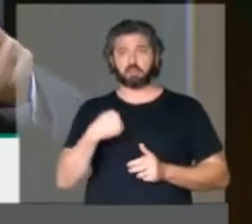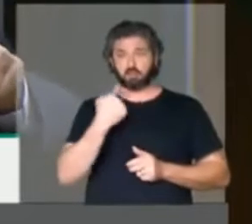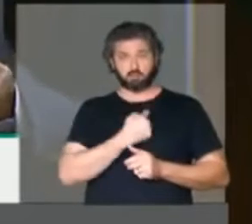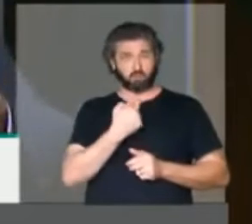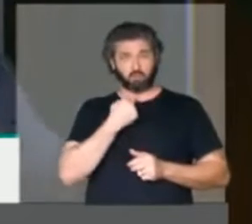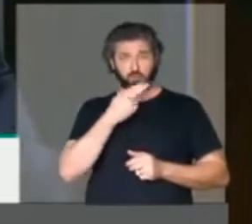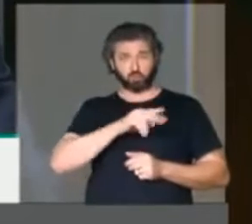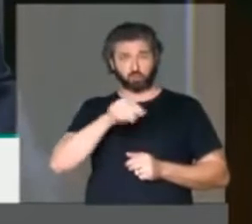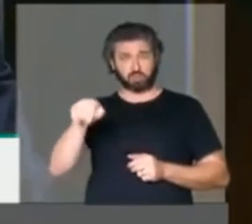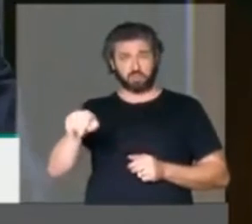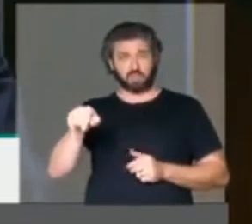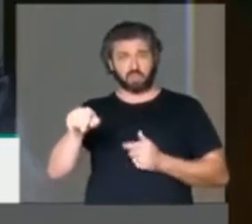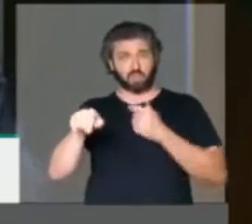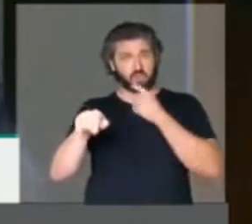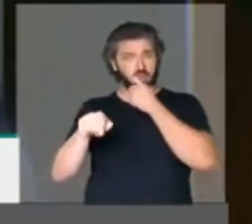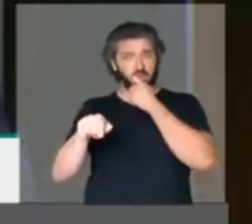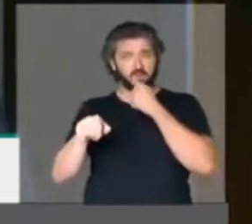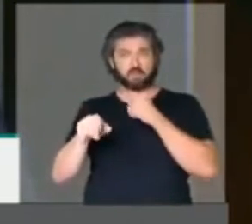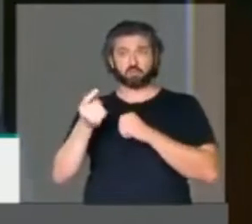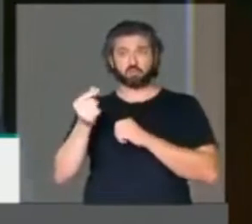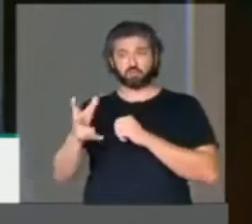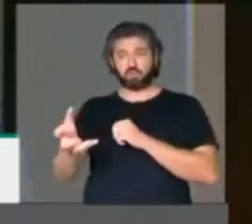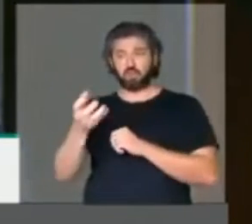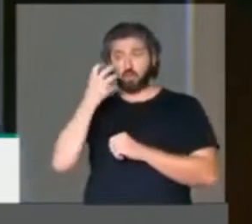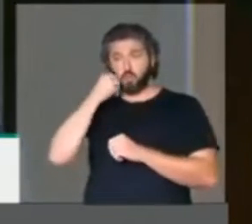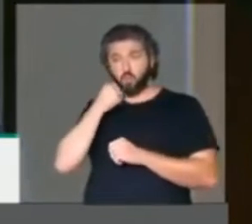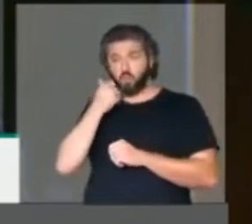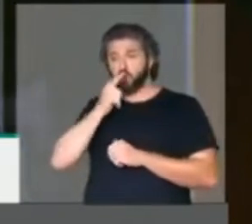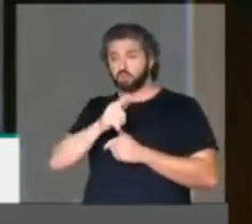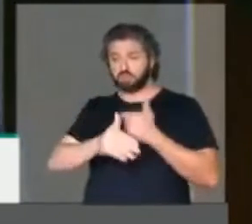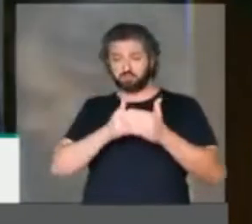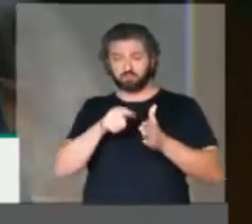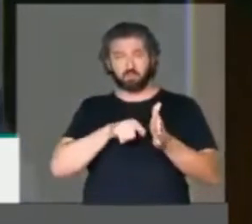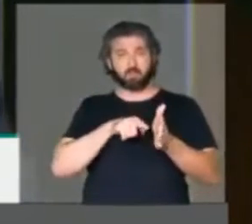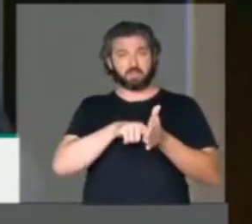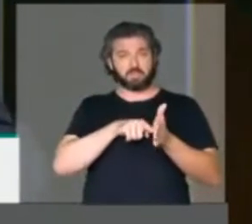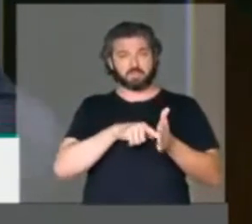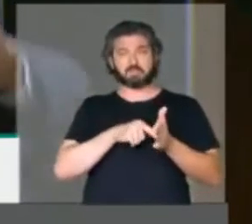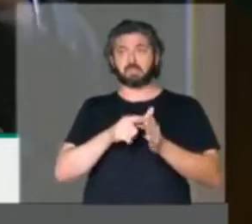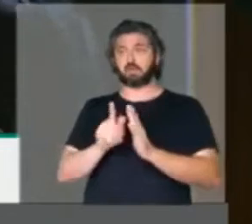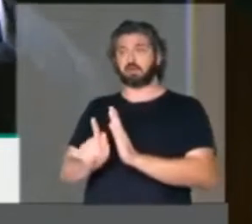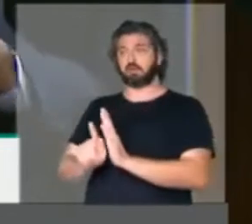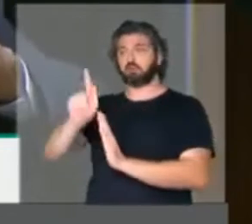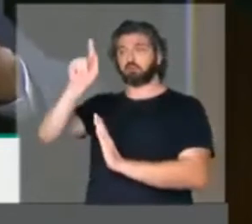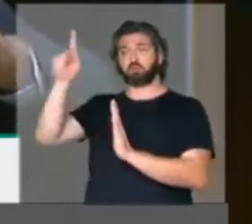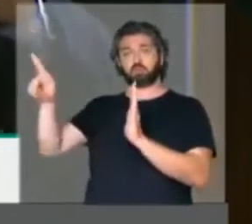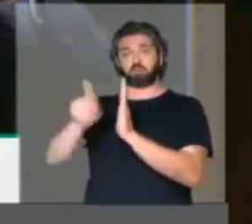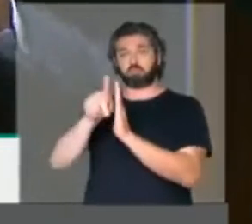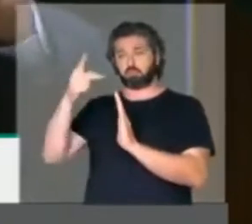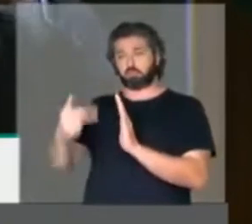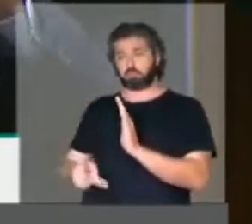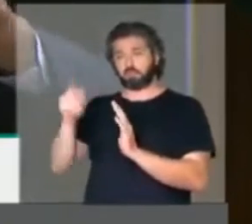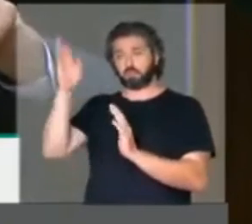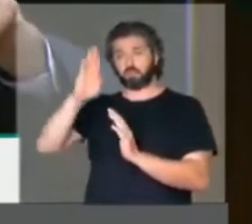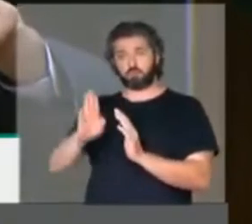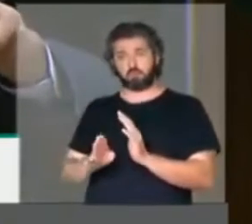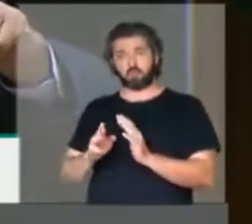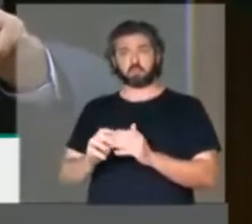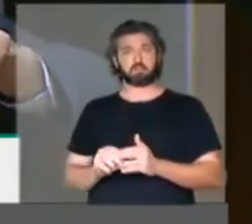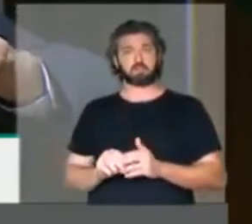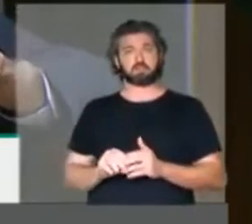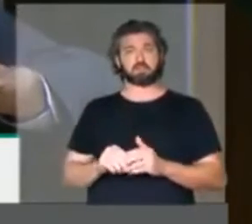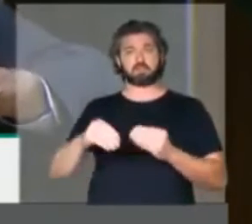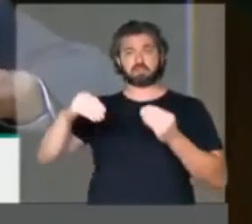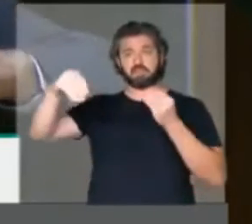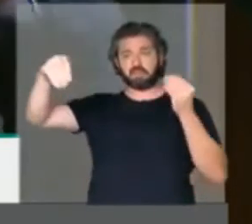utilizar os recursos para desenvolver e lançar foguetes, veículos lançadores de